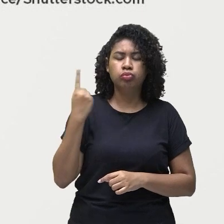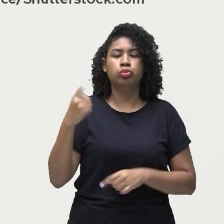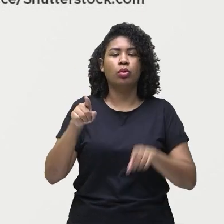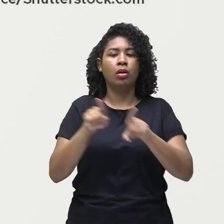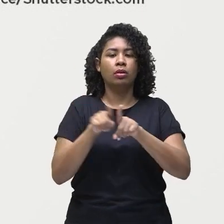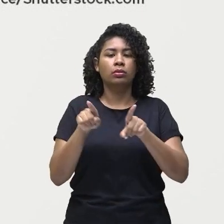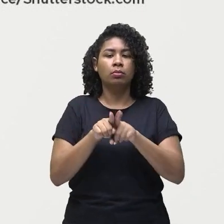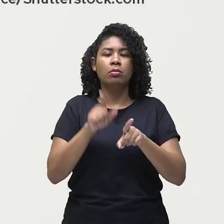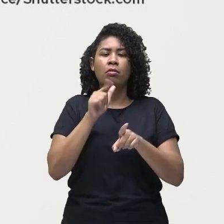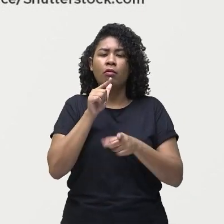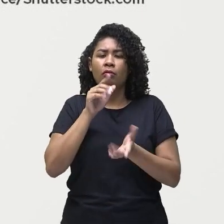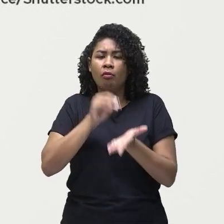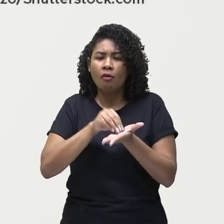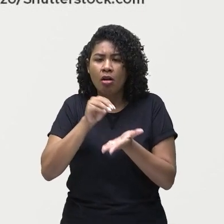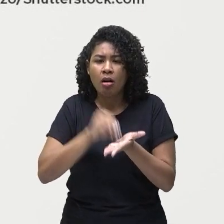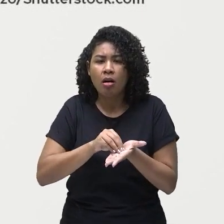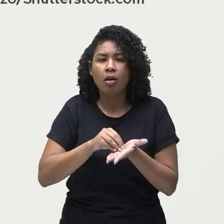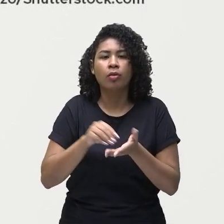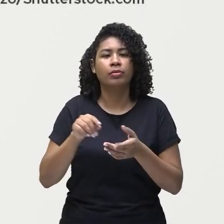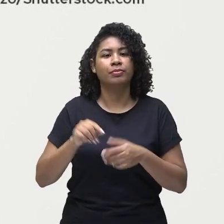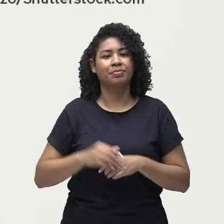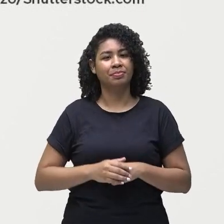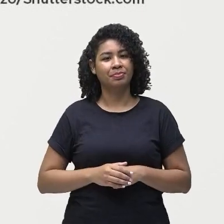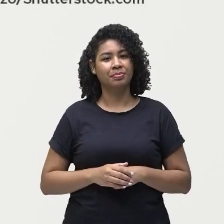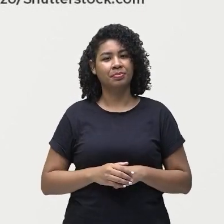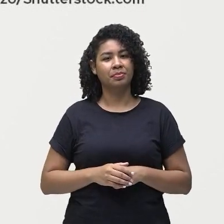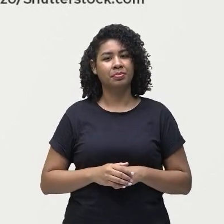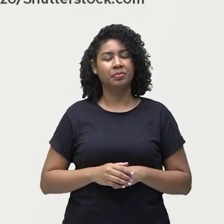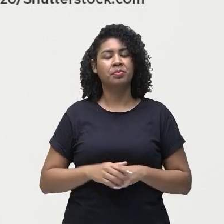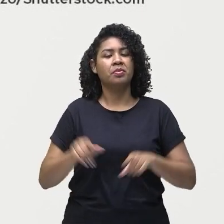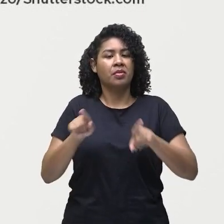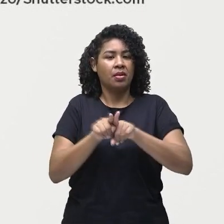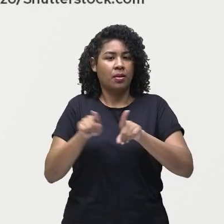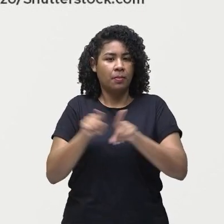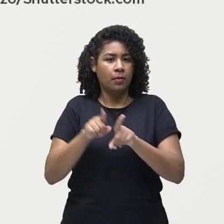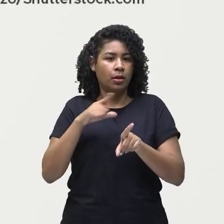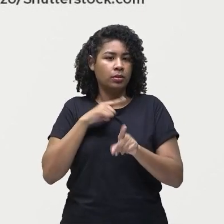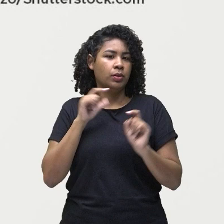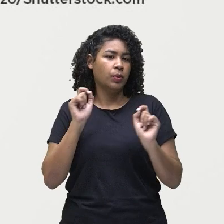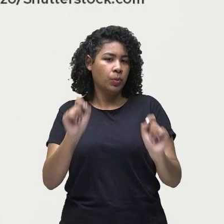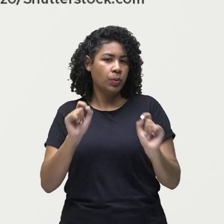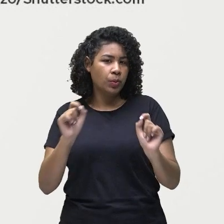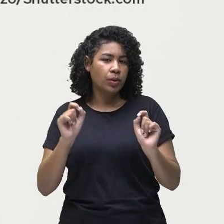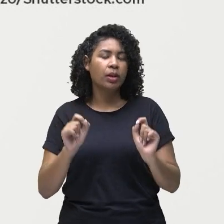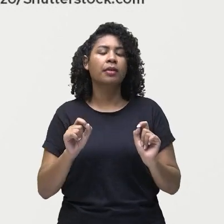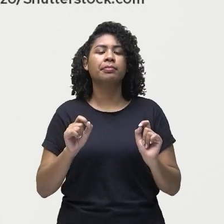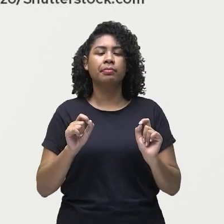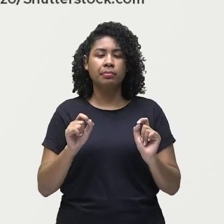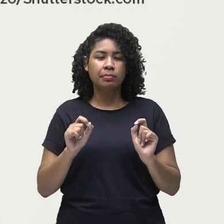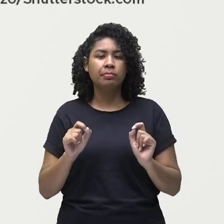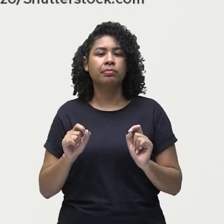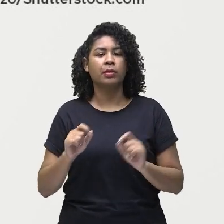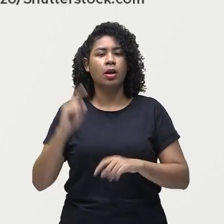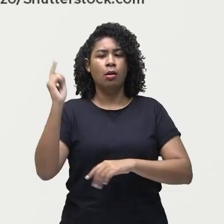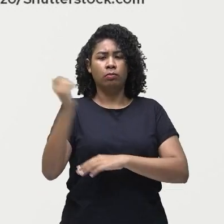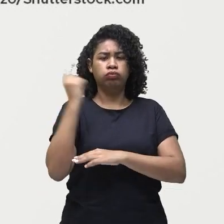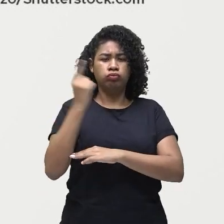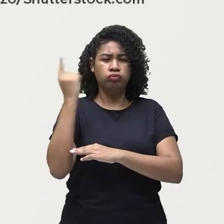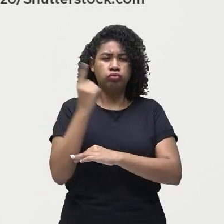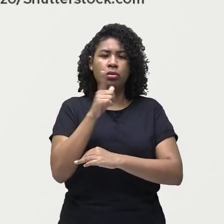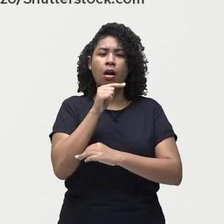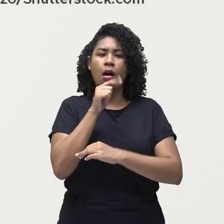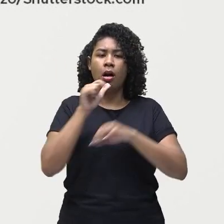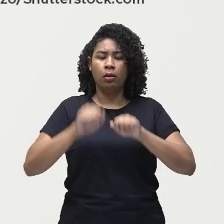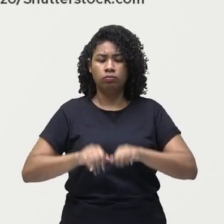frequência desses desastres naturais como furacões enchentes e